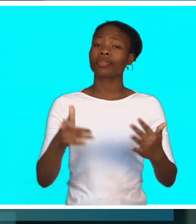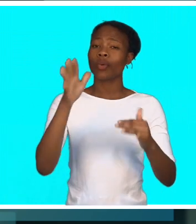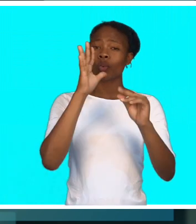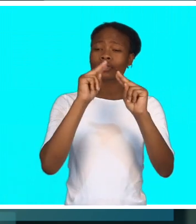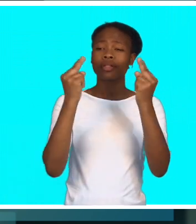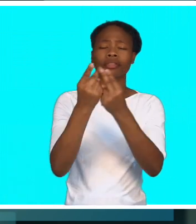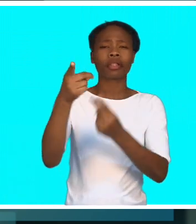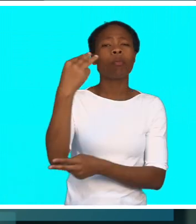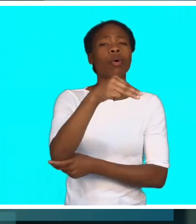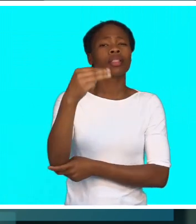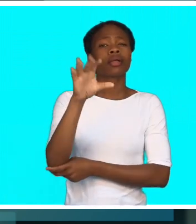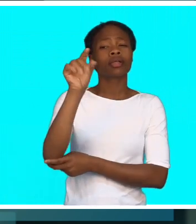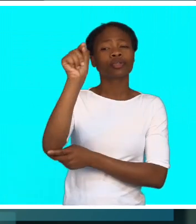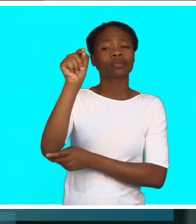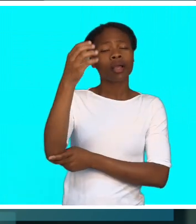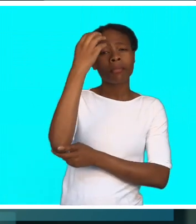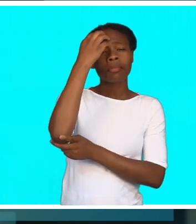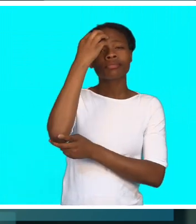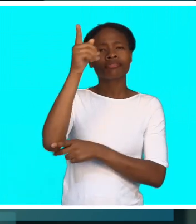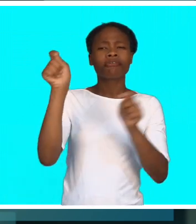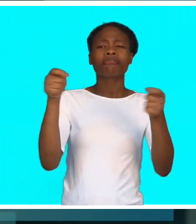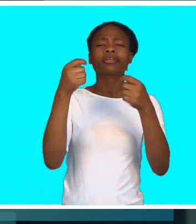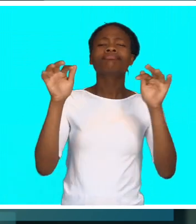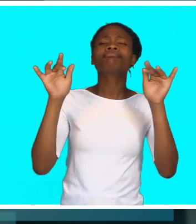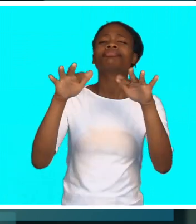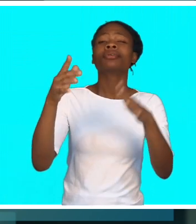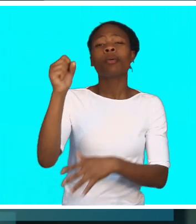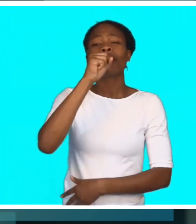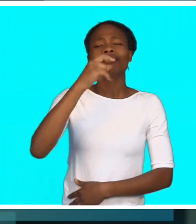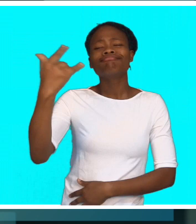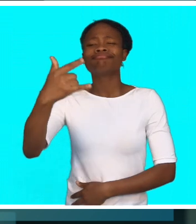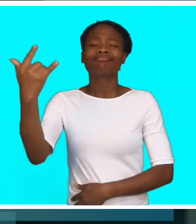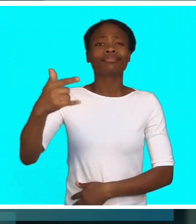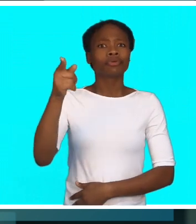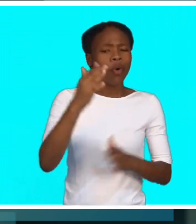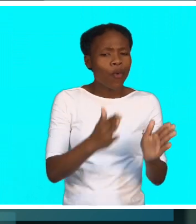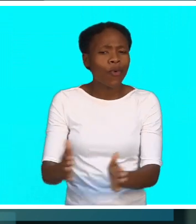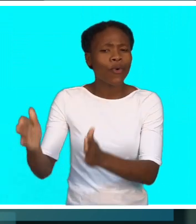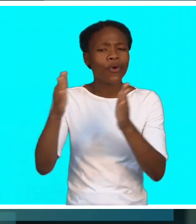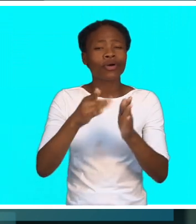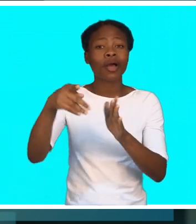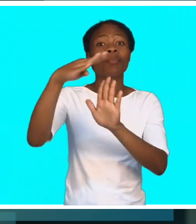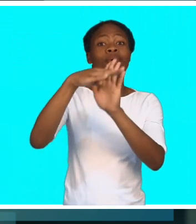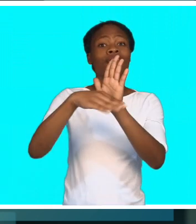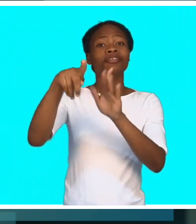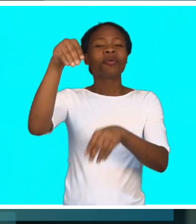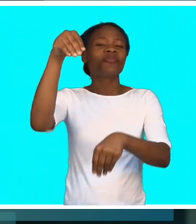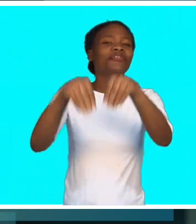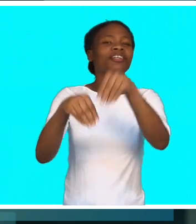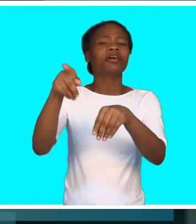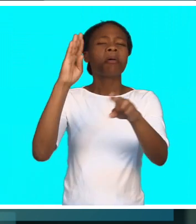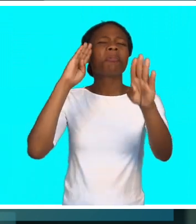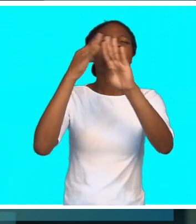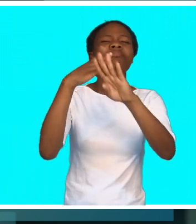Realizou-se no município da Matola, província de Maputo, um festival de hip-hop organizado pelo programa Votar